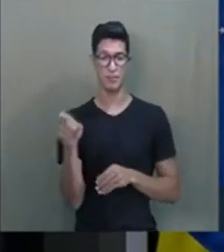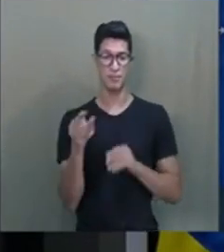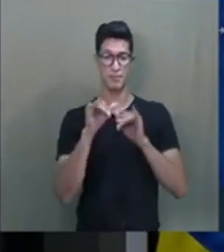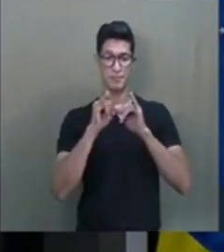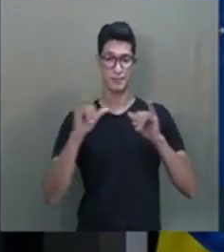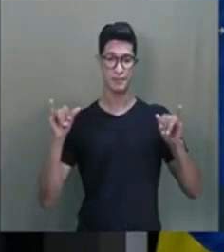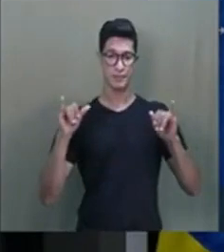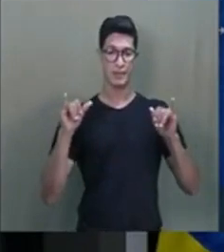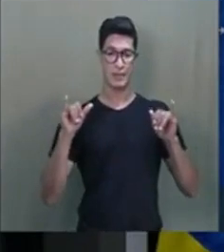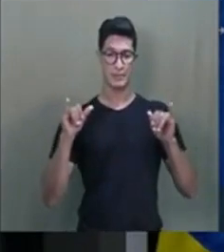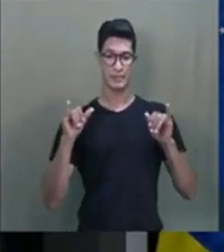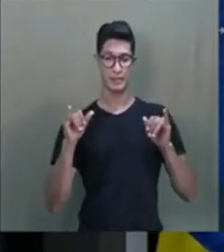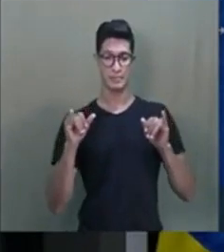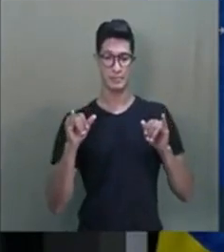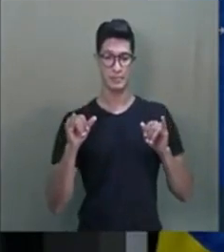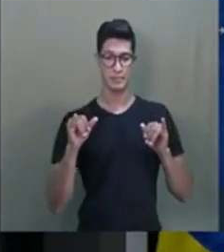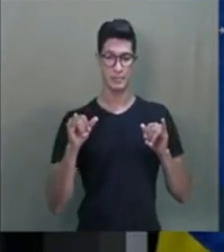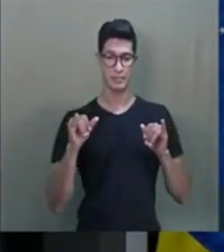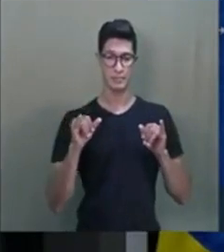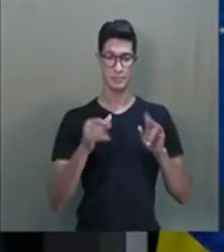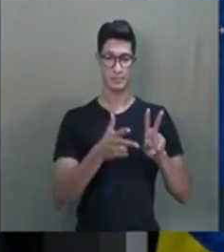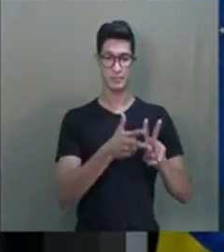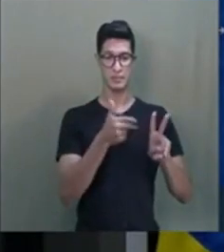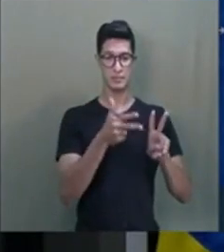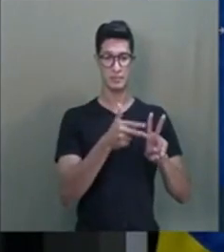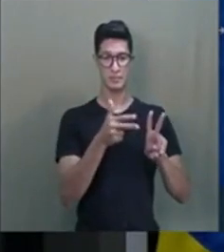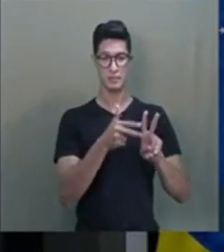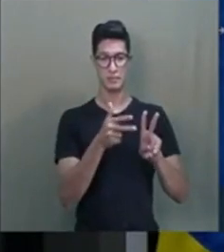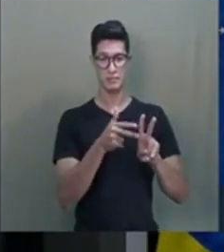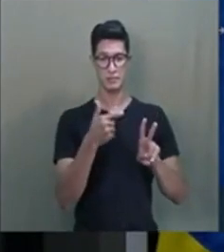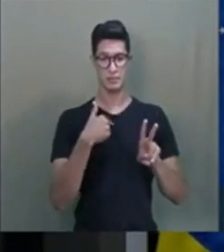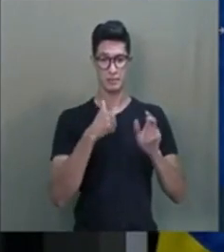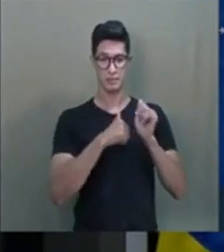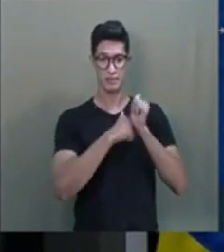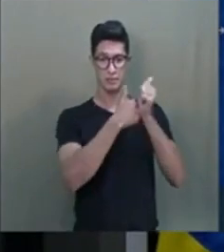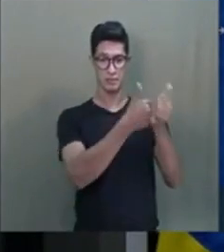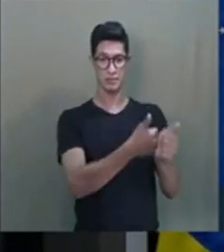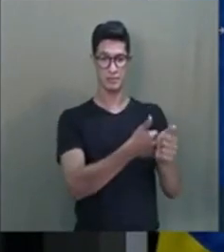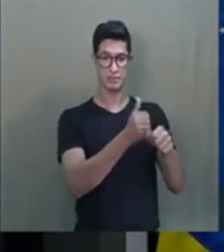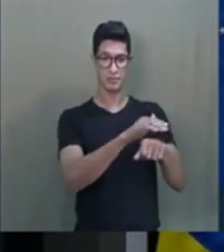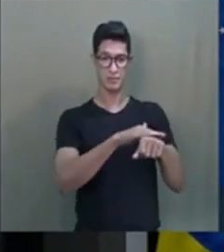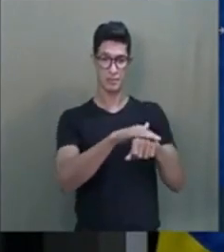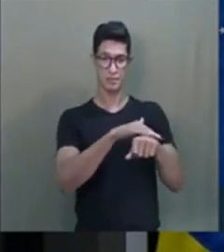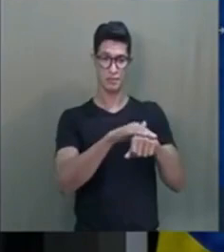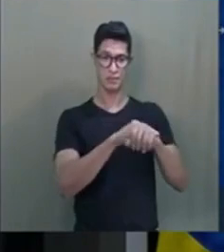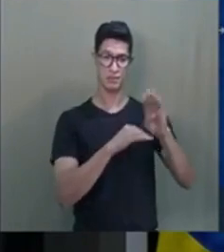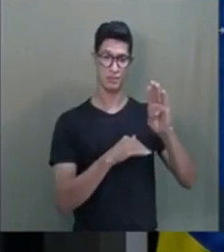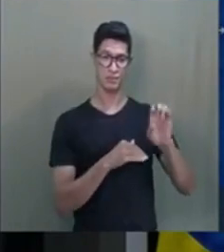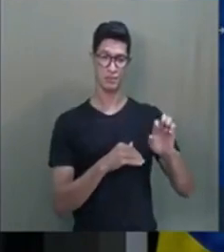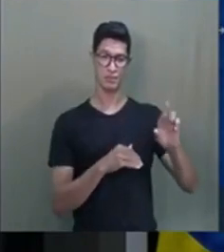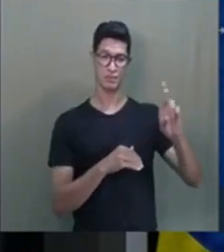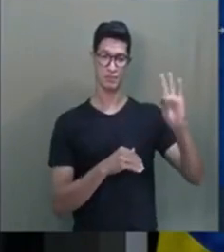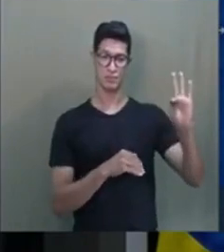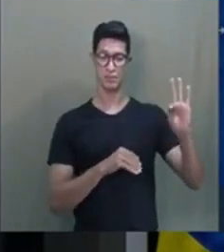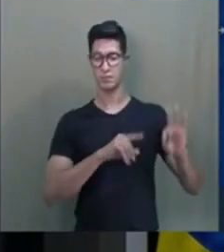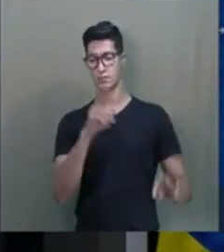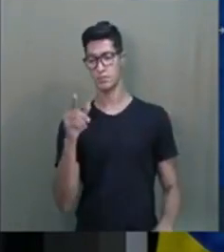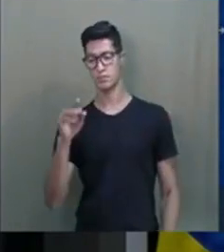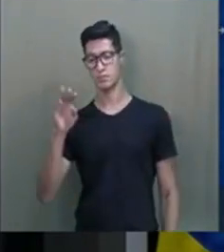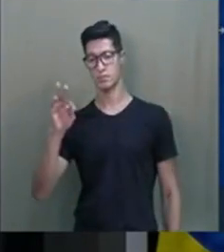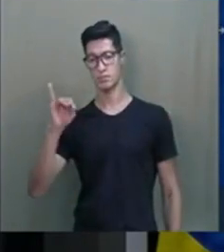falaram sobre os indígenas, eu acompanhei uma conversa do Bert Hellinger com o Tidio,